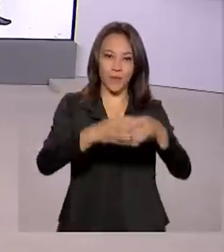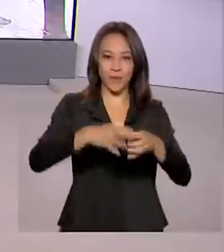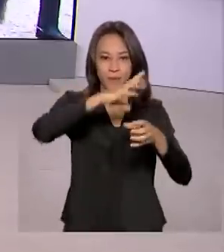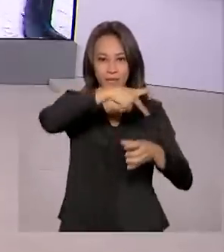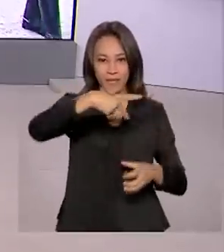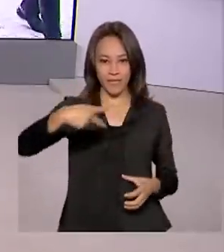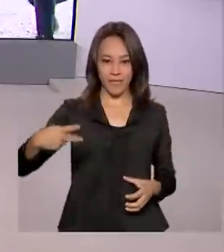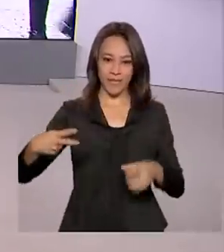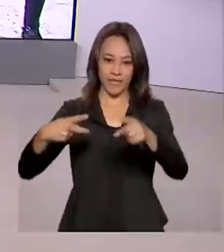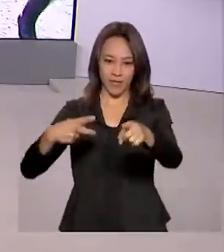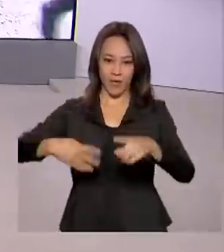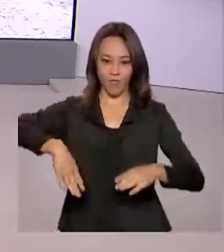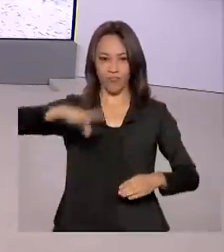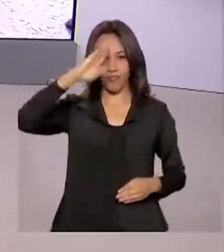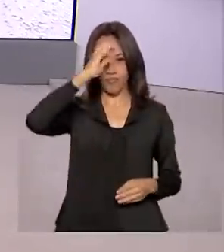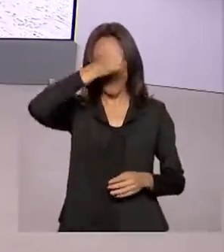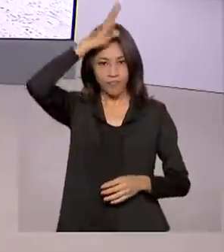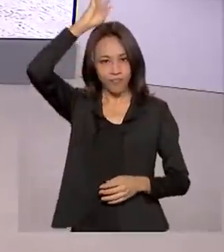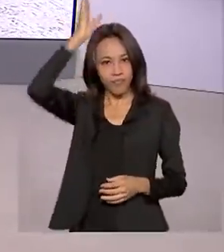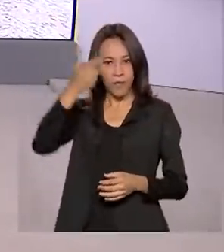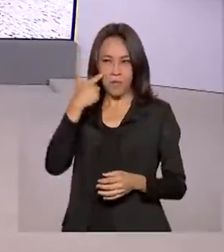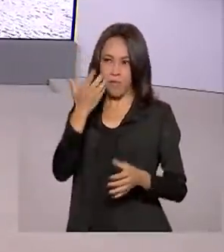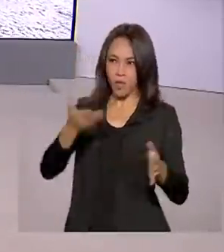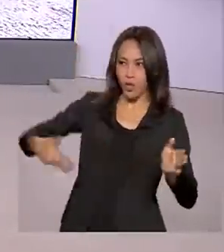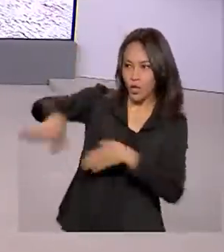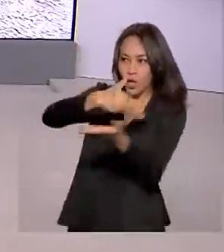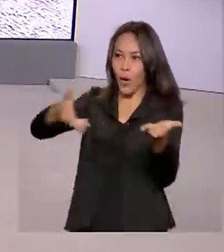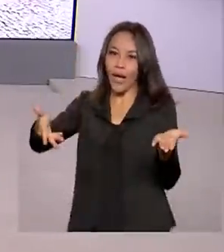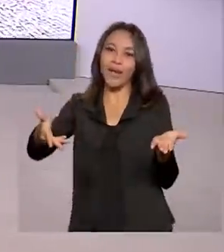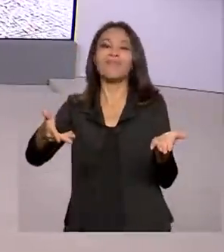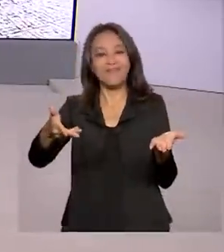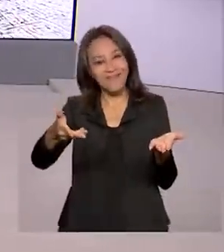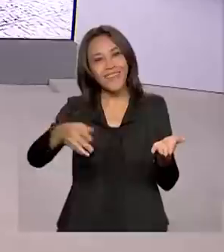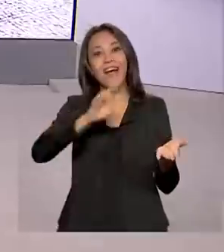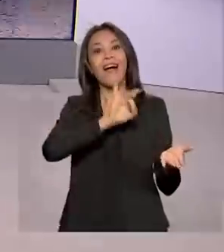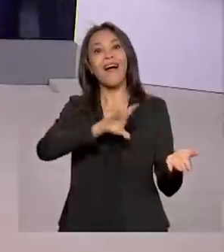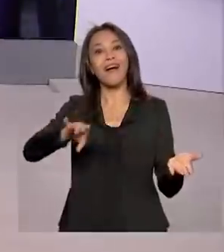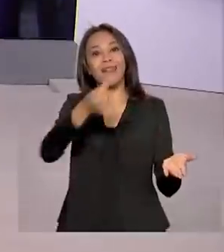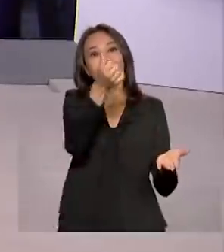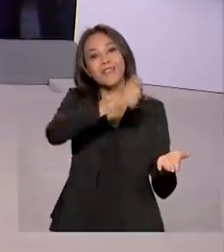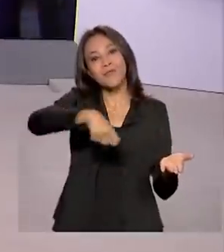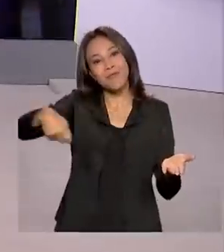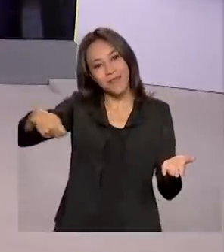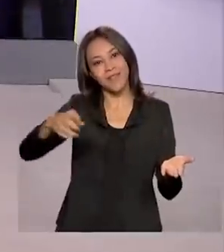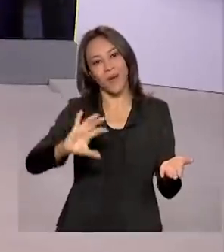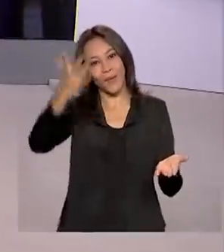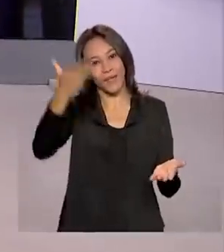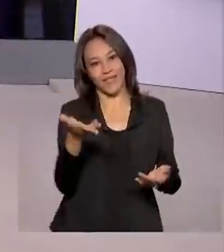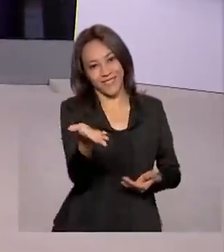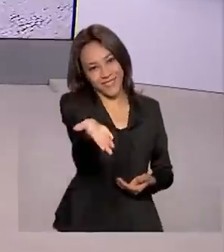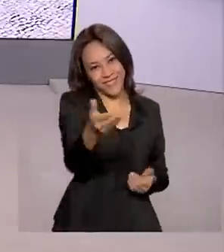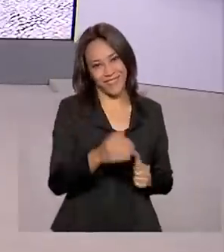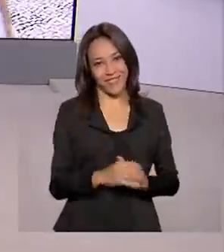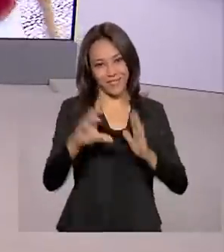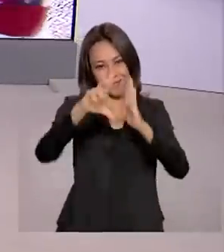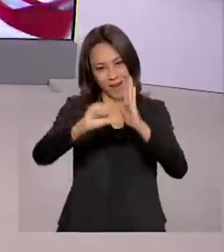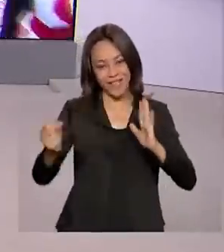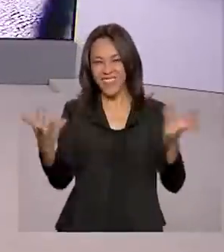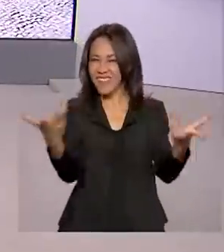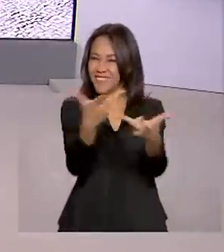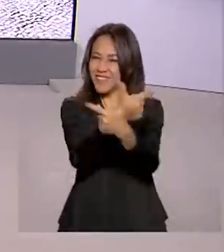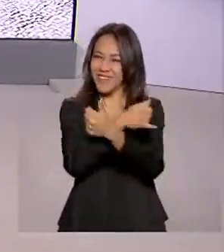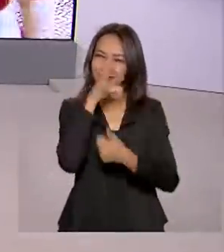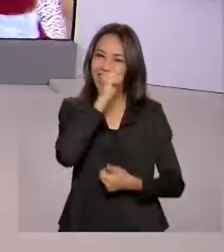presidente Jair Bolsonaro participou da troca de guardas, que ocorre a cada seis meses no Palácio do Planalto. Um excelente fim de semana para